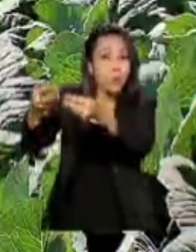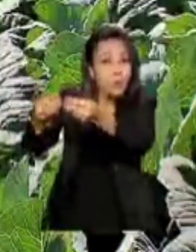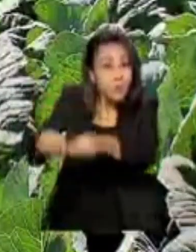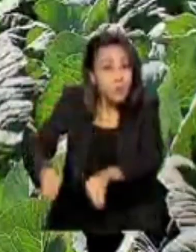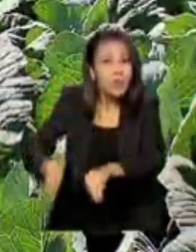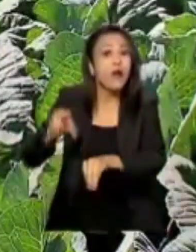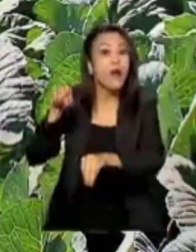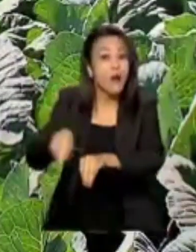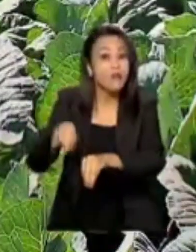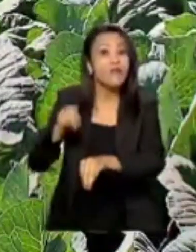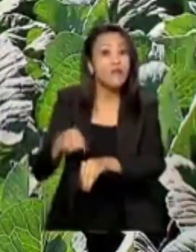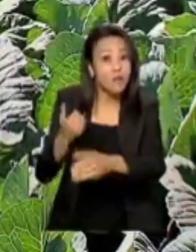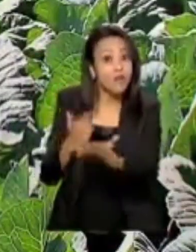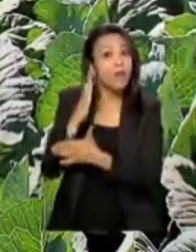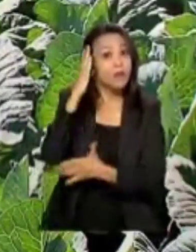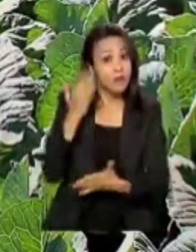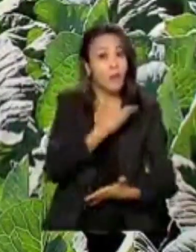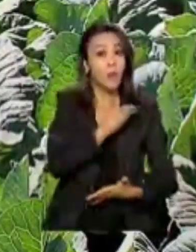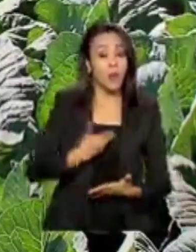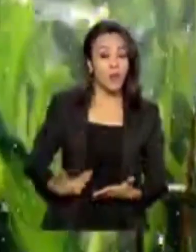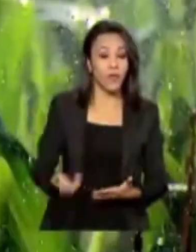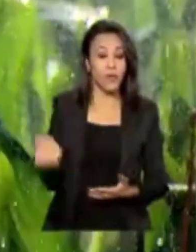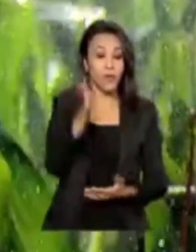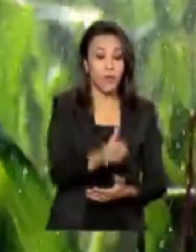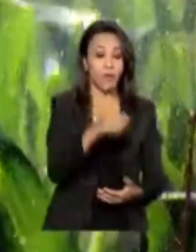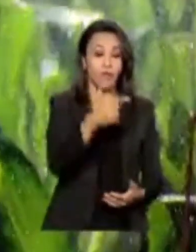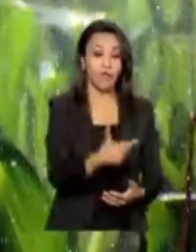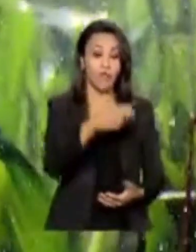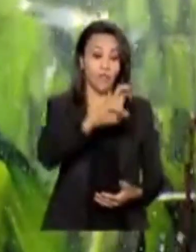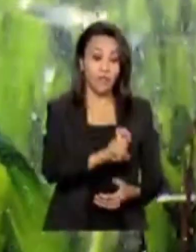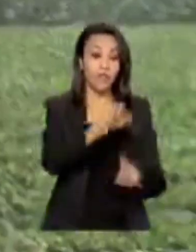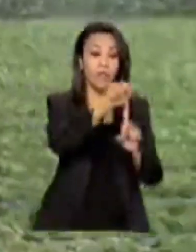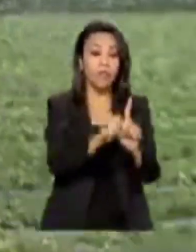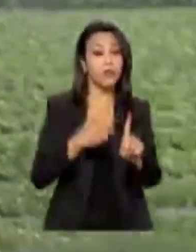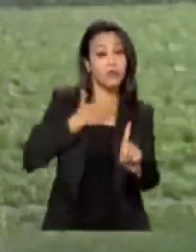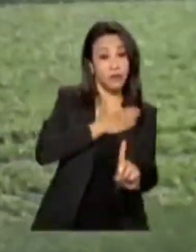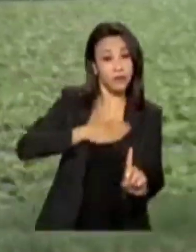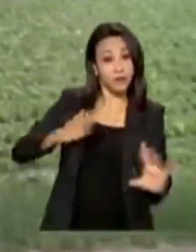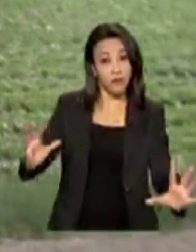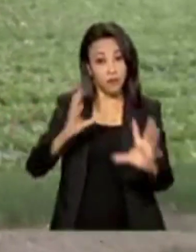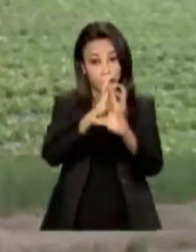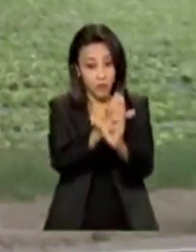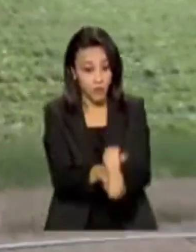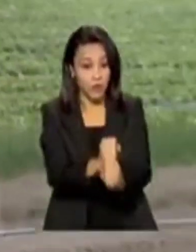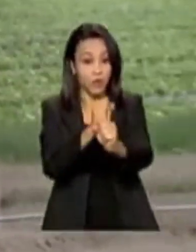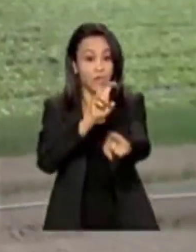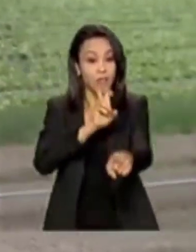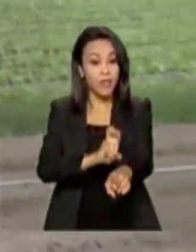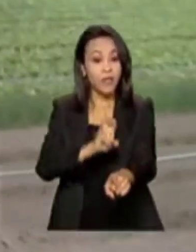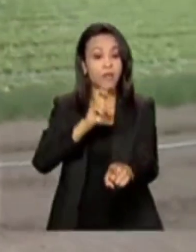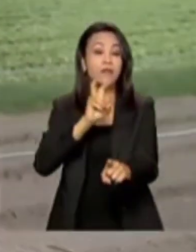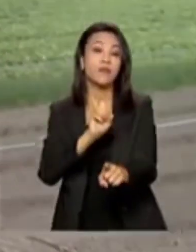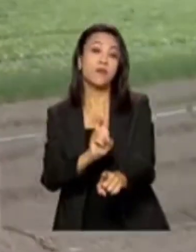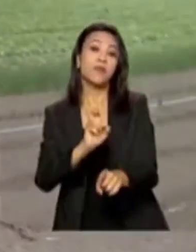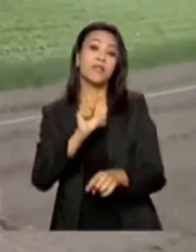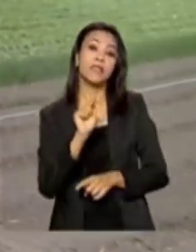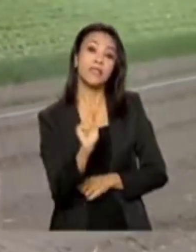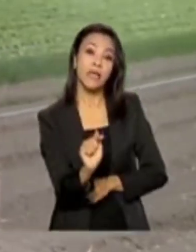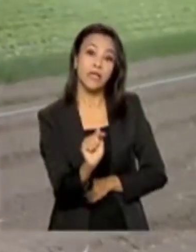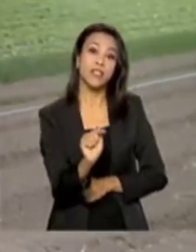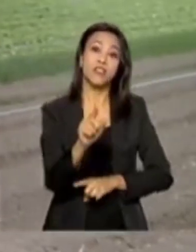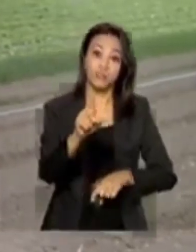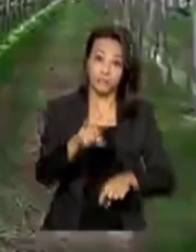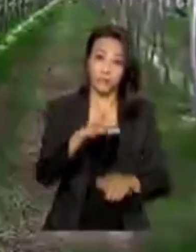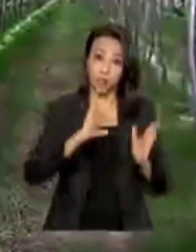aprovados pelo governo. 25 deles somente em agosto, num total de 557 produtos